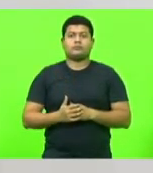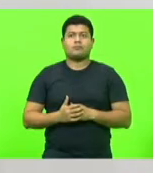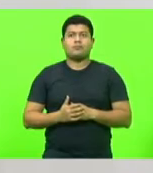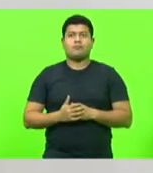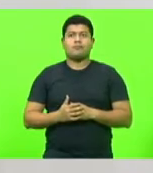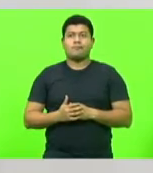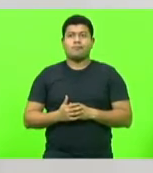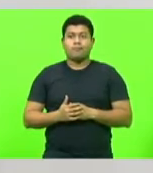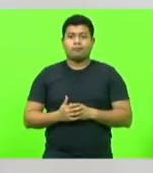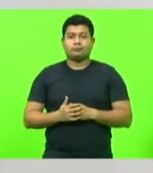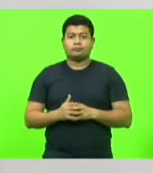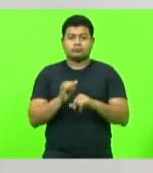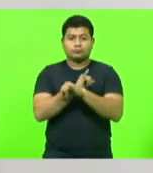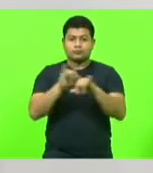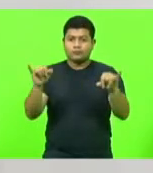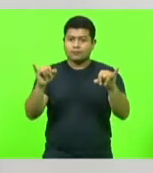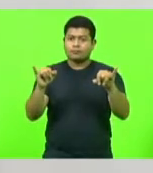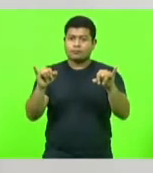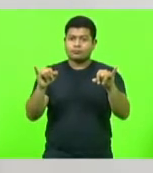e aviso,